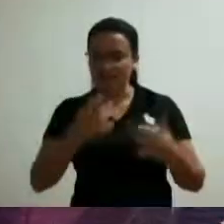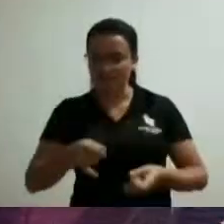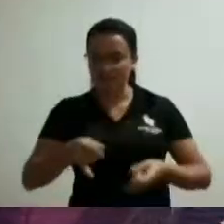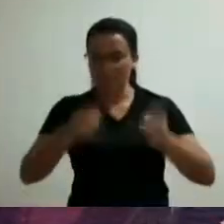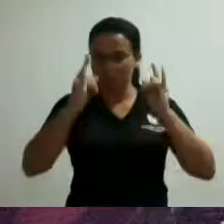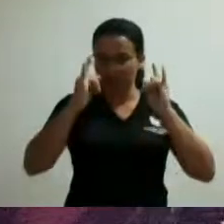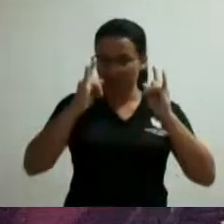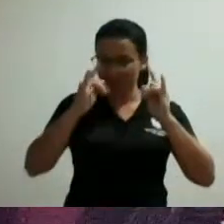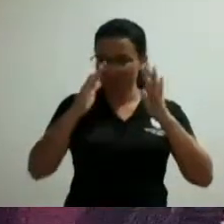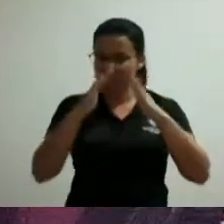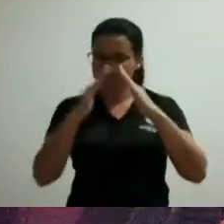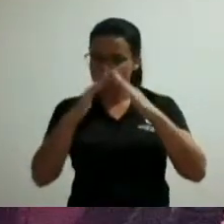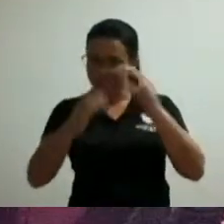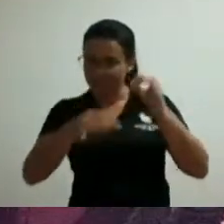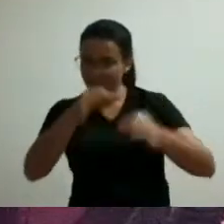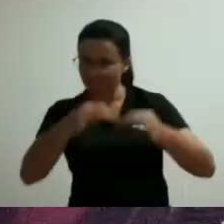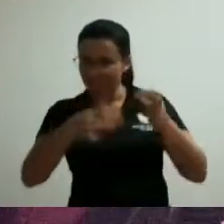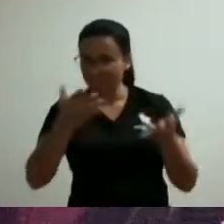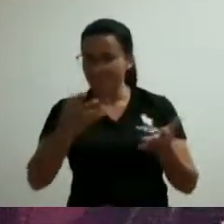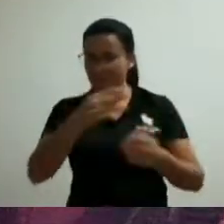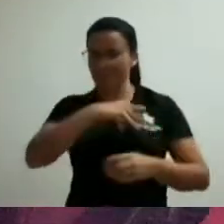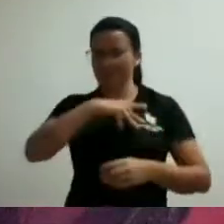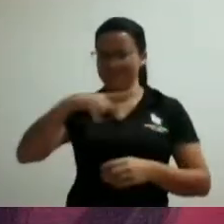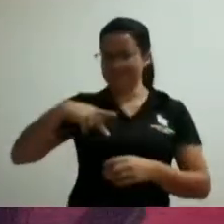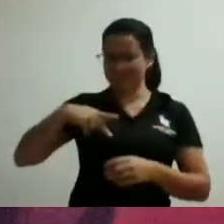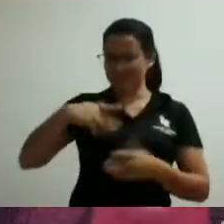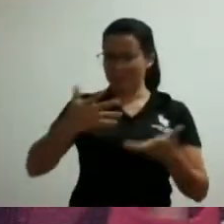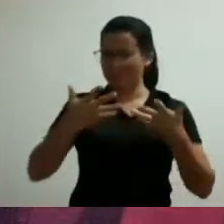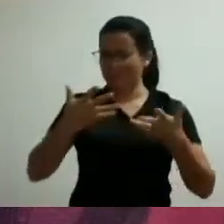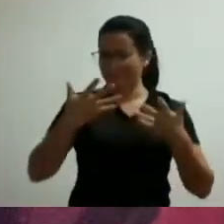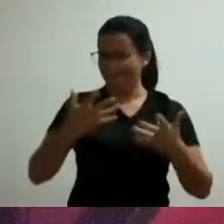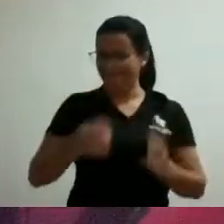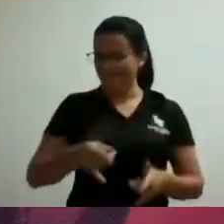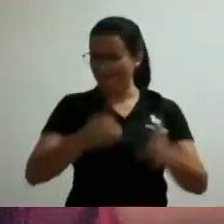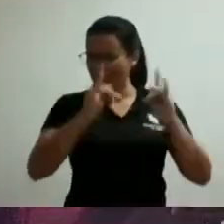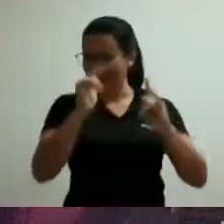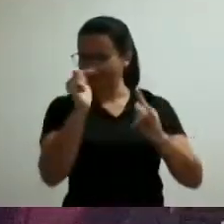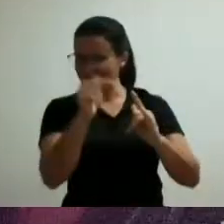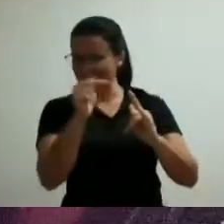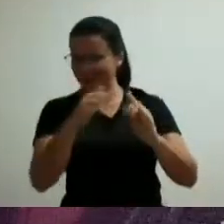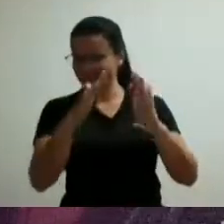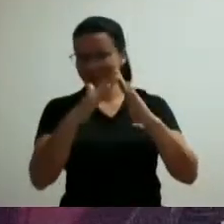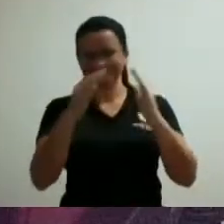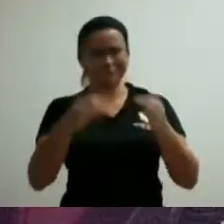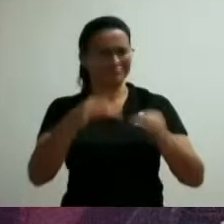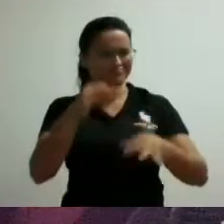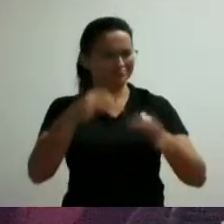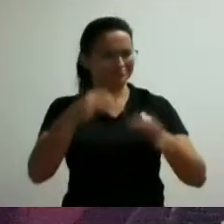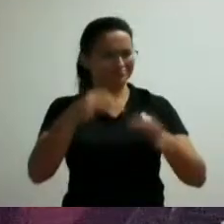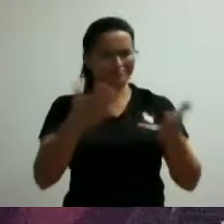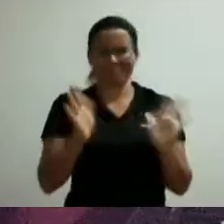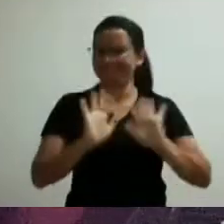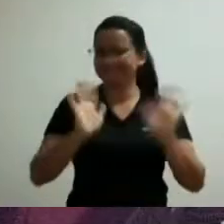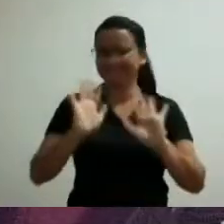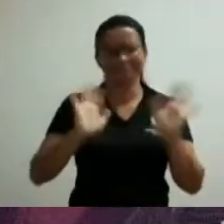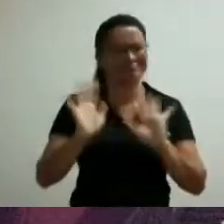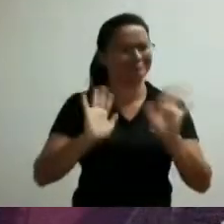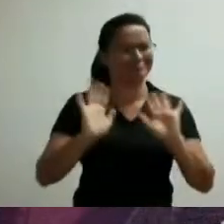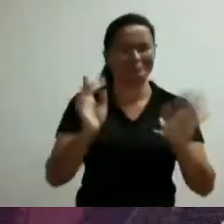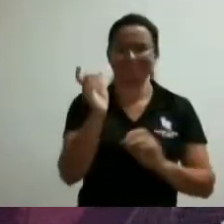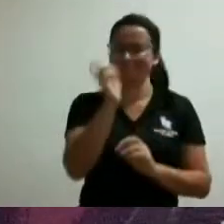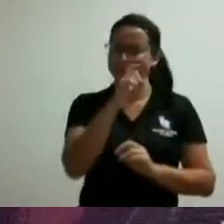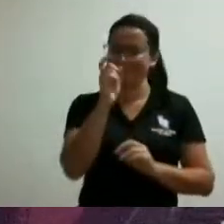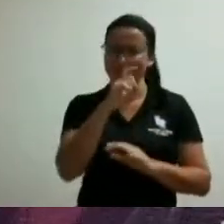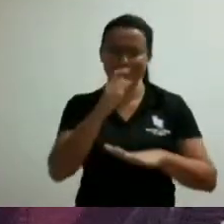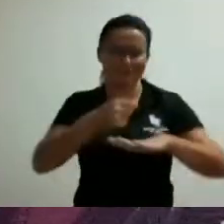Benjamin Colucci ministério público está querendo o prédio do fórum Benjamin Colucci não existe essa possibilidade até